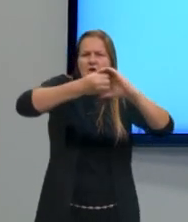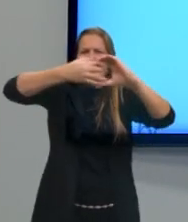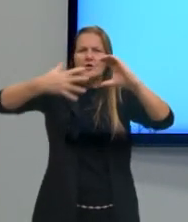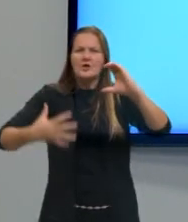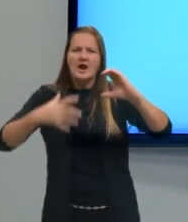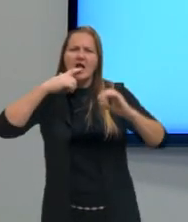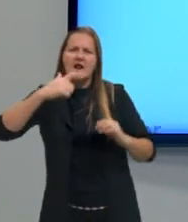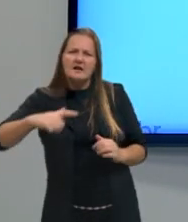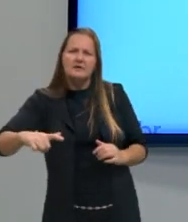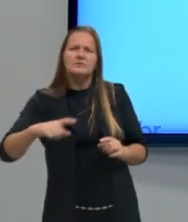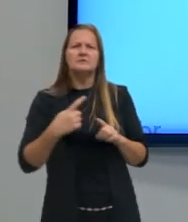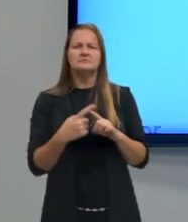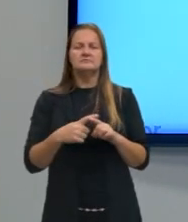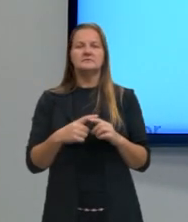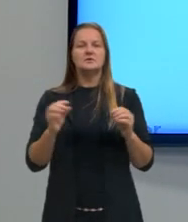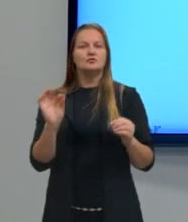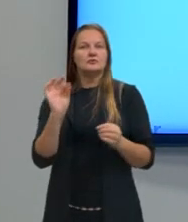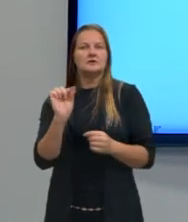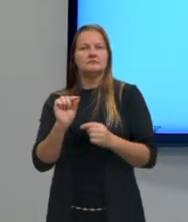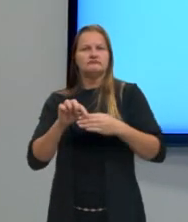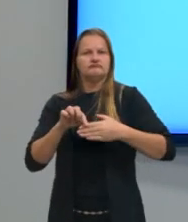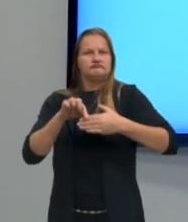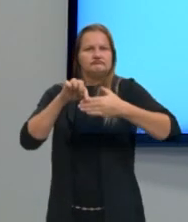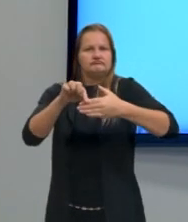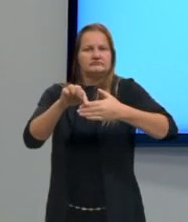evidenciando que...